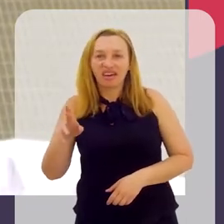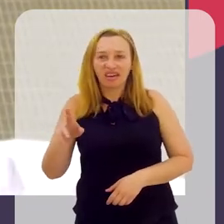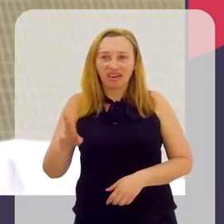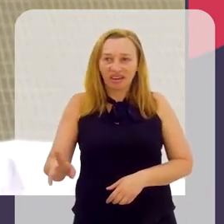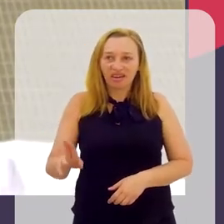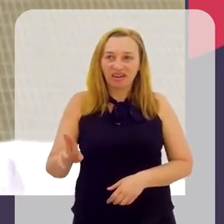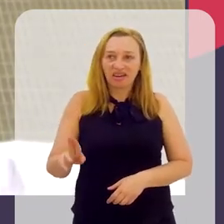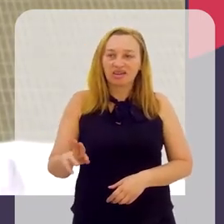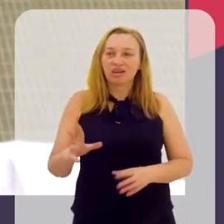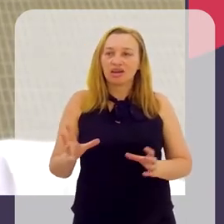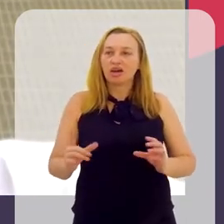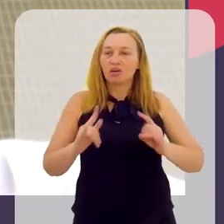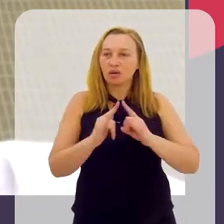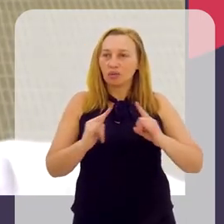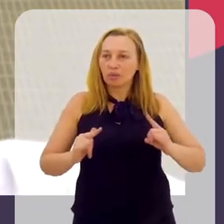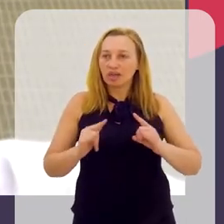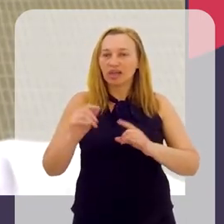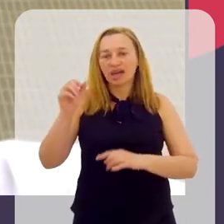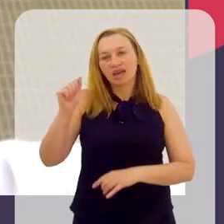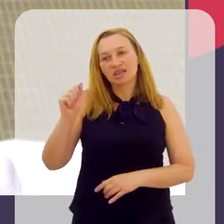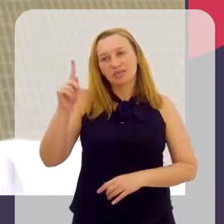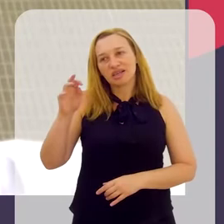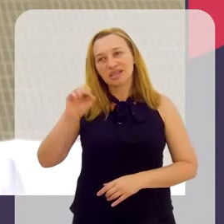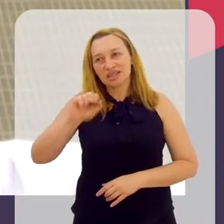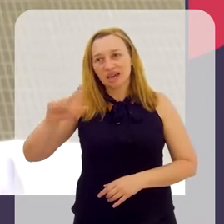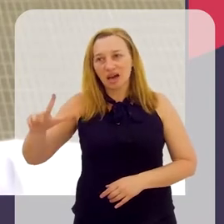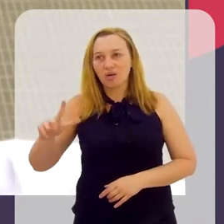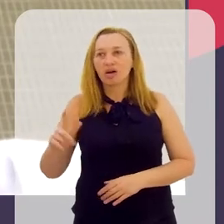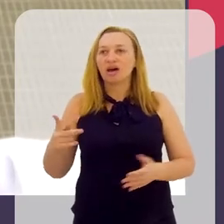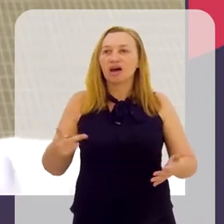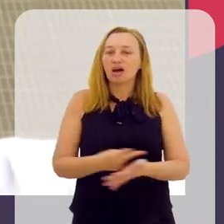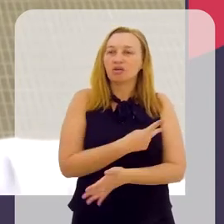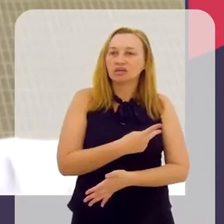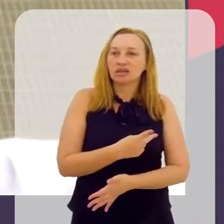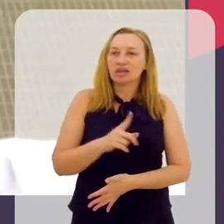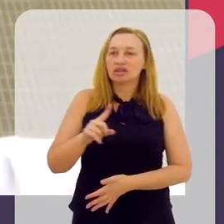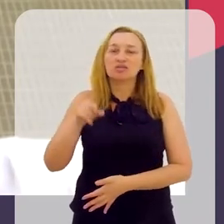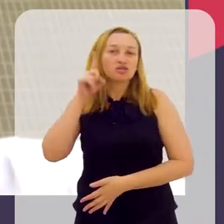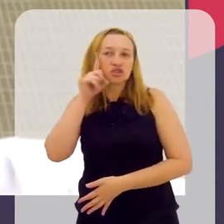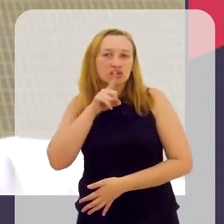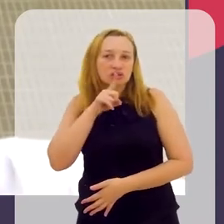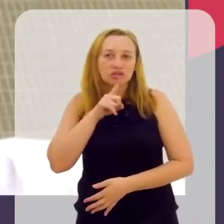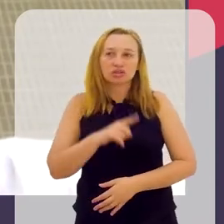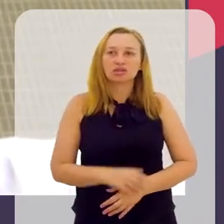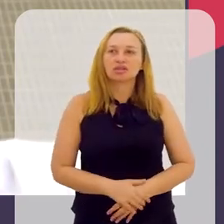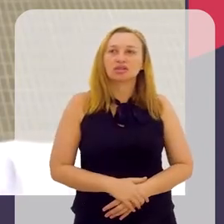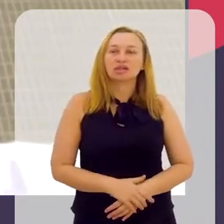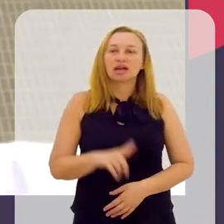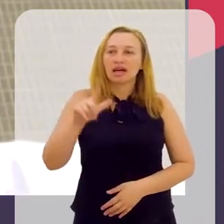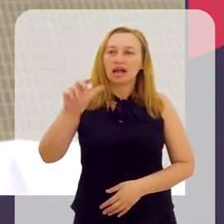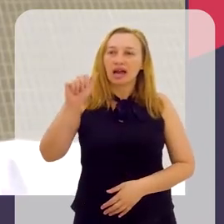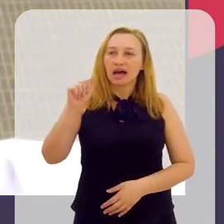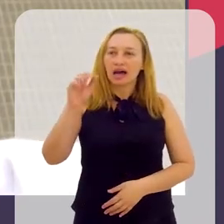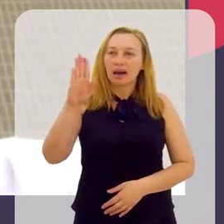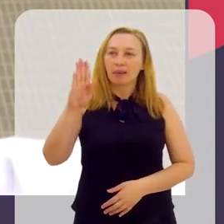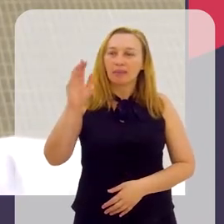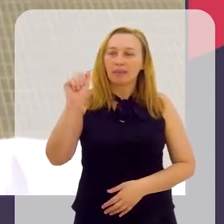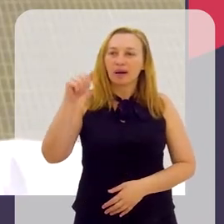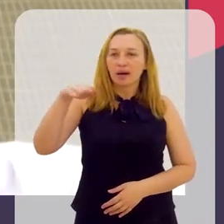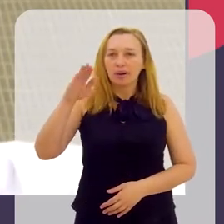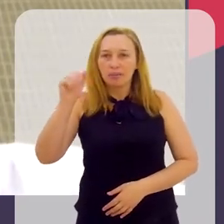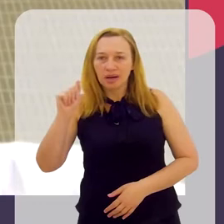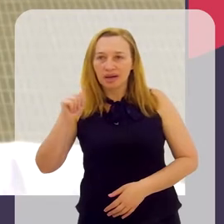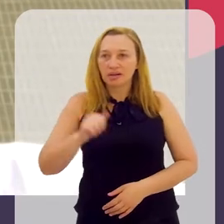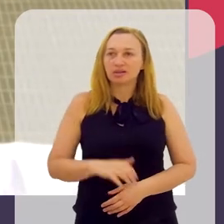que é um acampamento espacial que acontece em Huntsville, nos Estados Unidos, na Alabama, no interior da